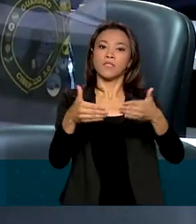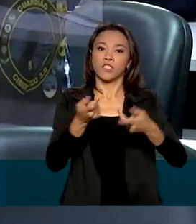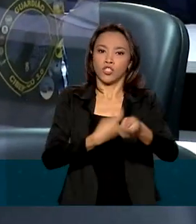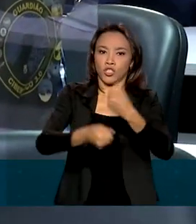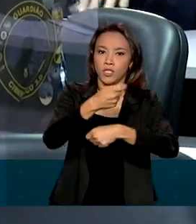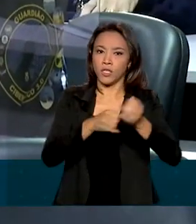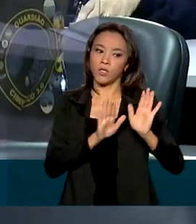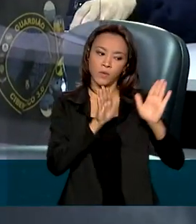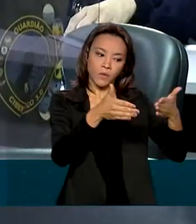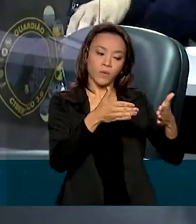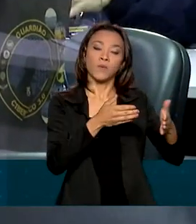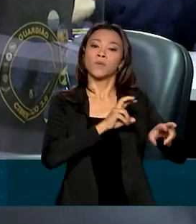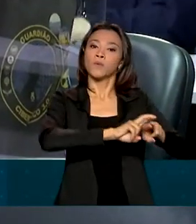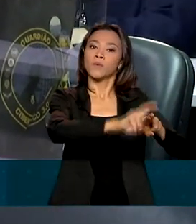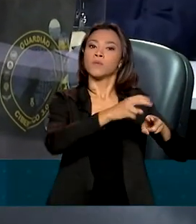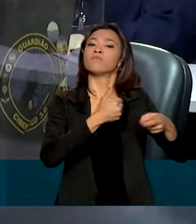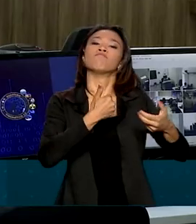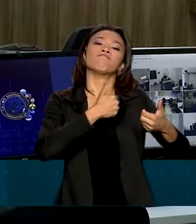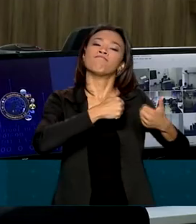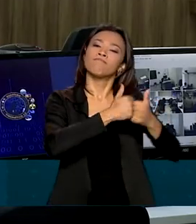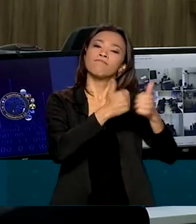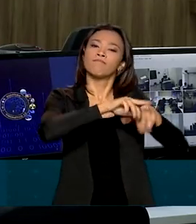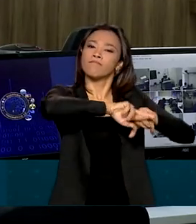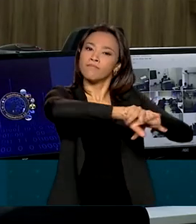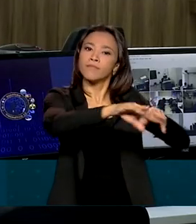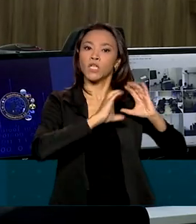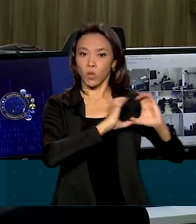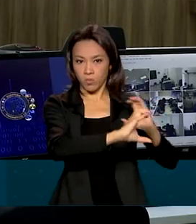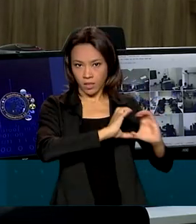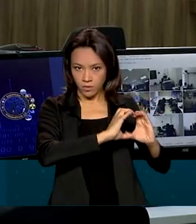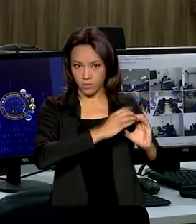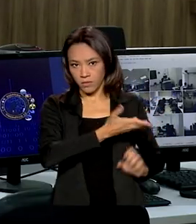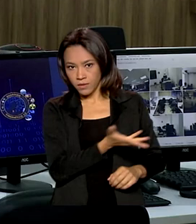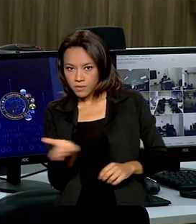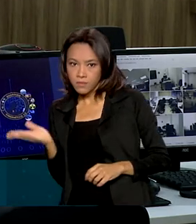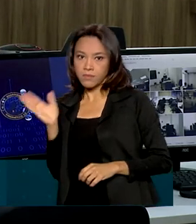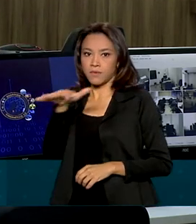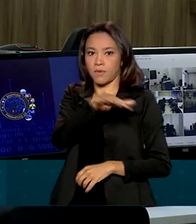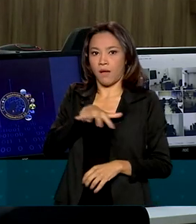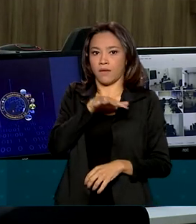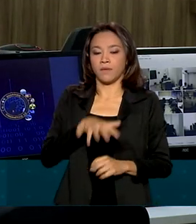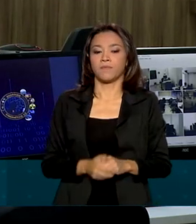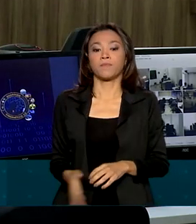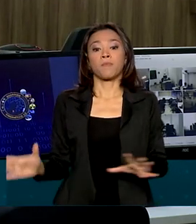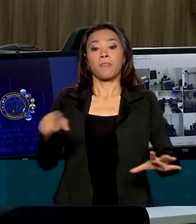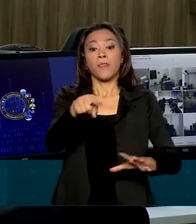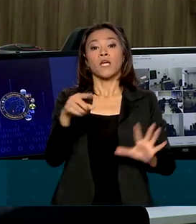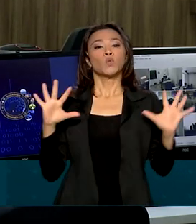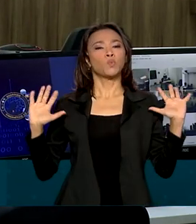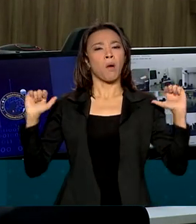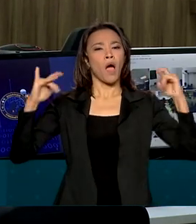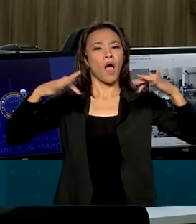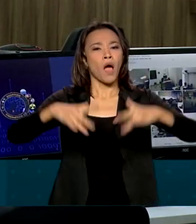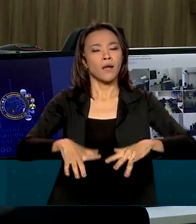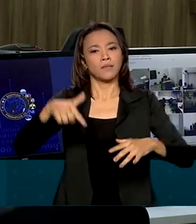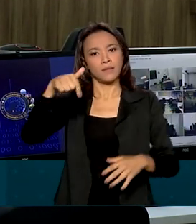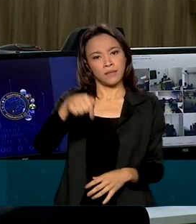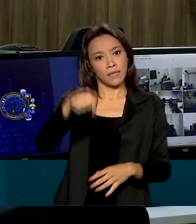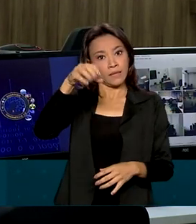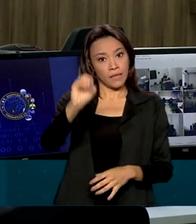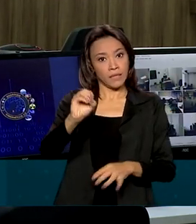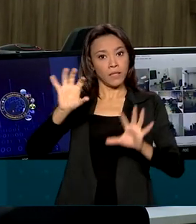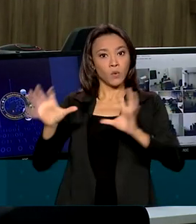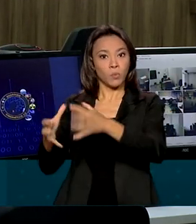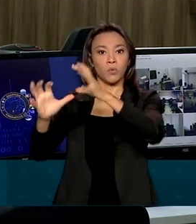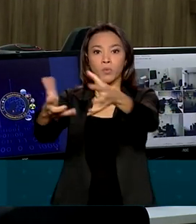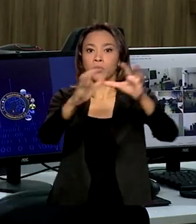transporte e de telecomunicações. Ao todo, participam representantes de 70 organizações de diferentes setores,